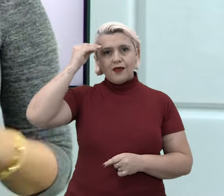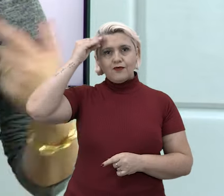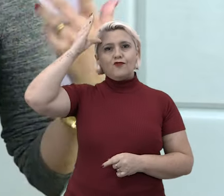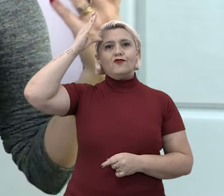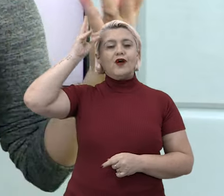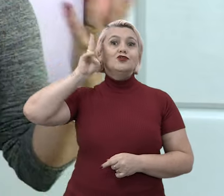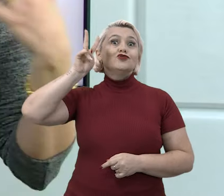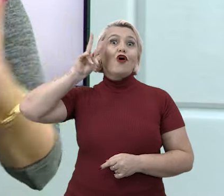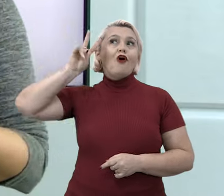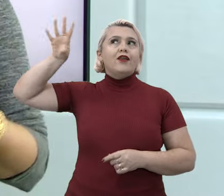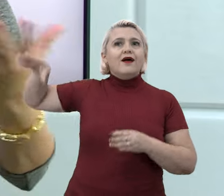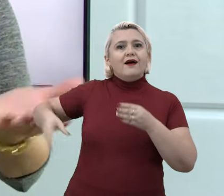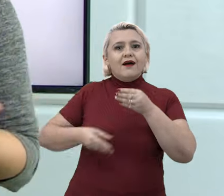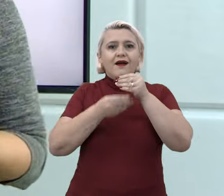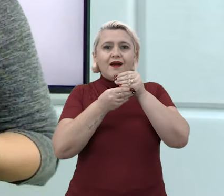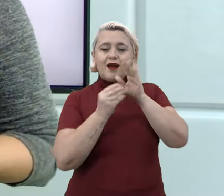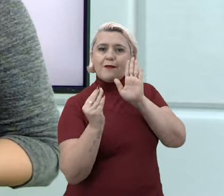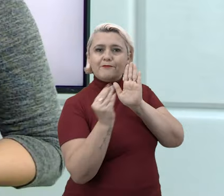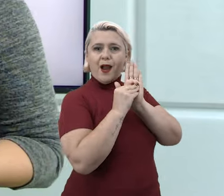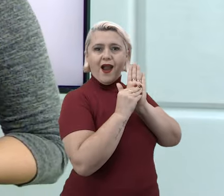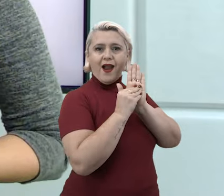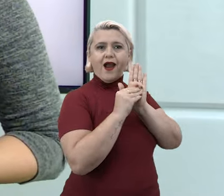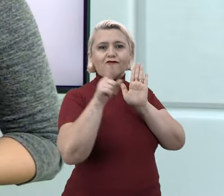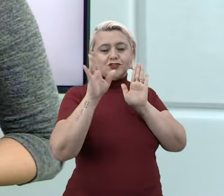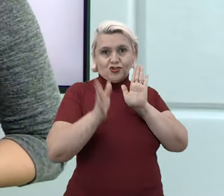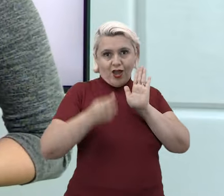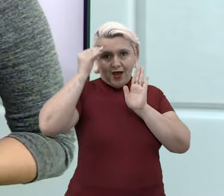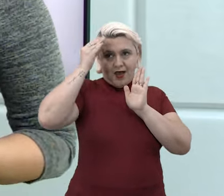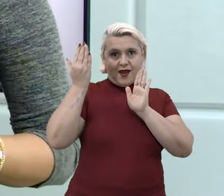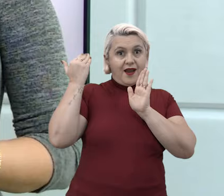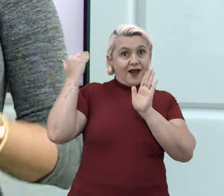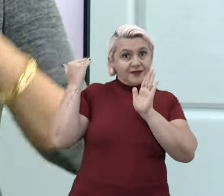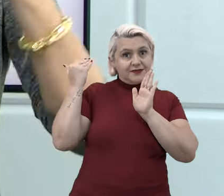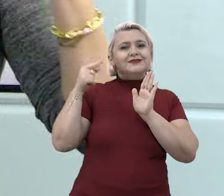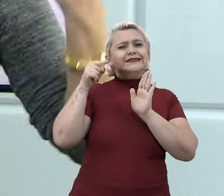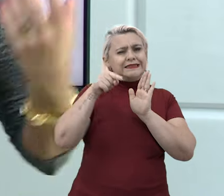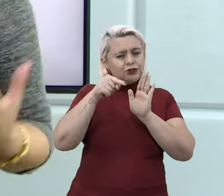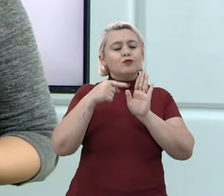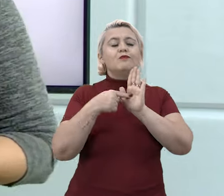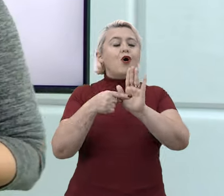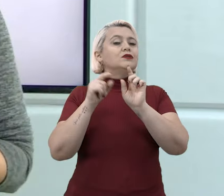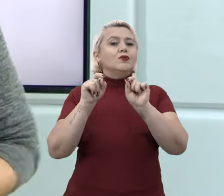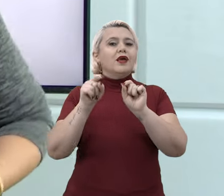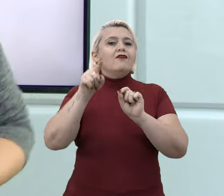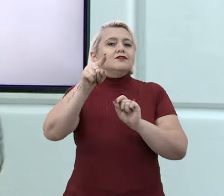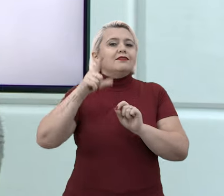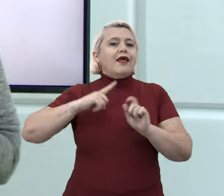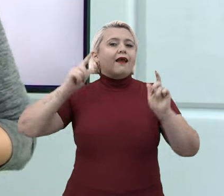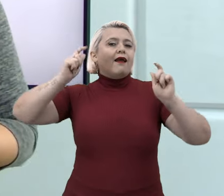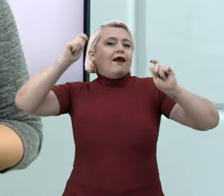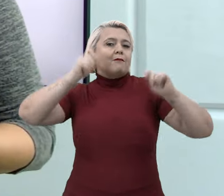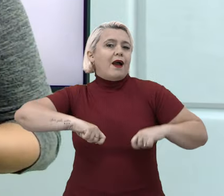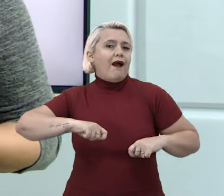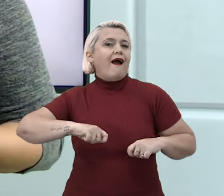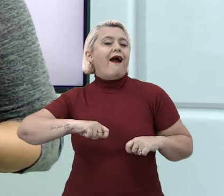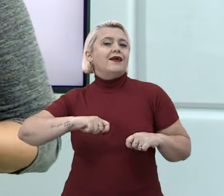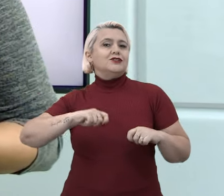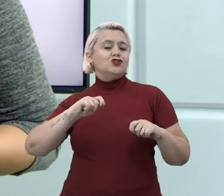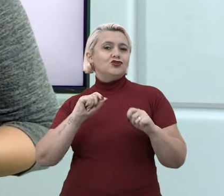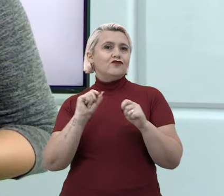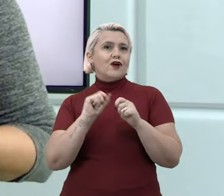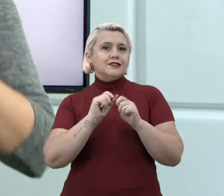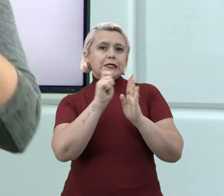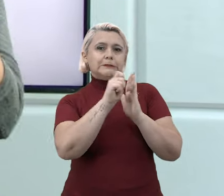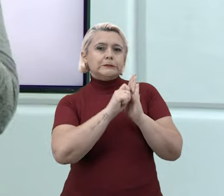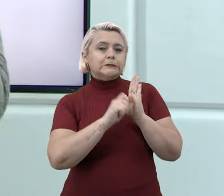história, um conhecimento que você adquiriu, isso mostra, sim, uma capacidade muito